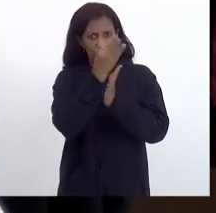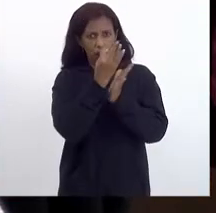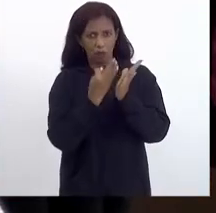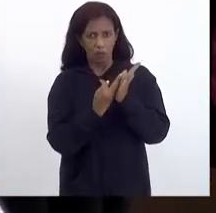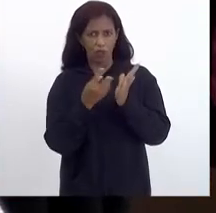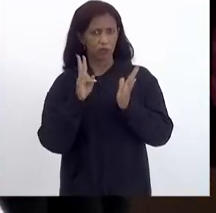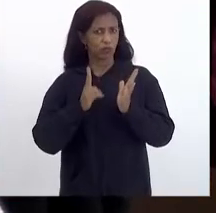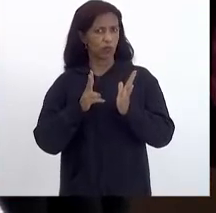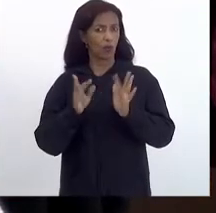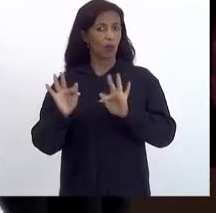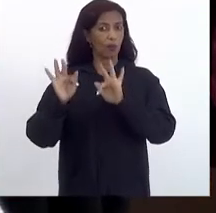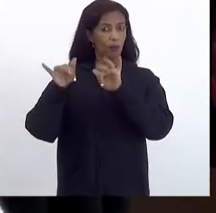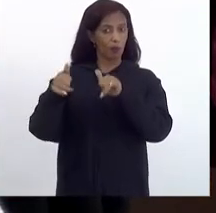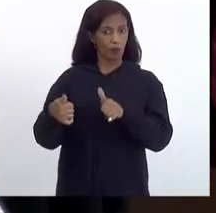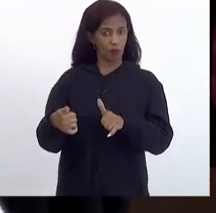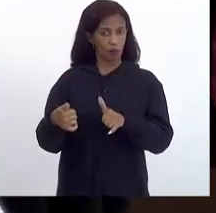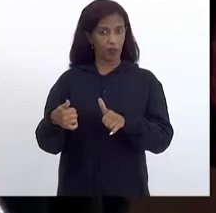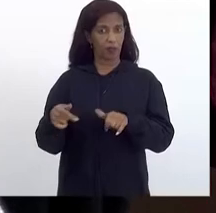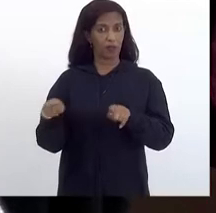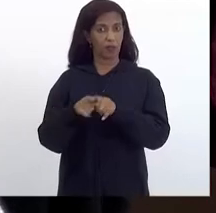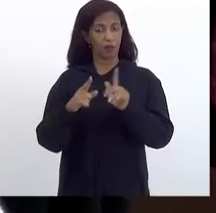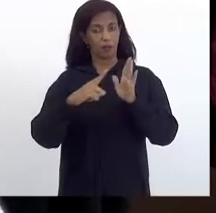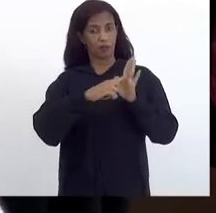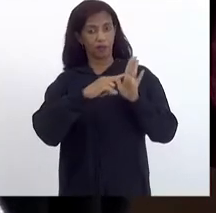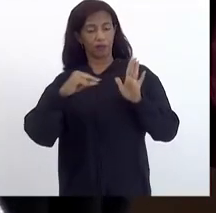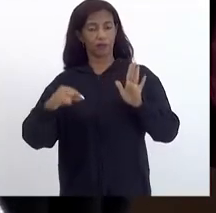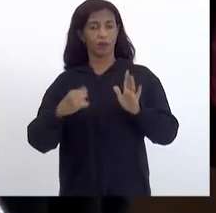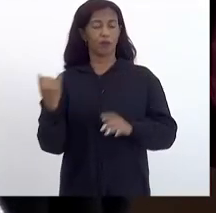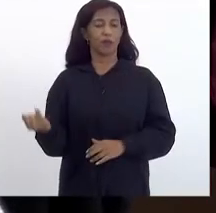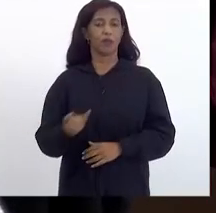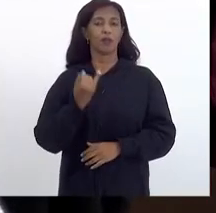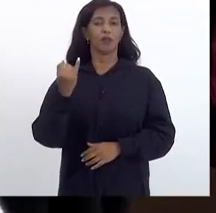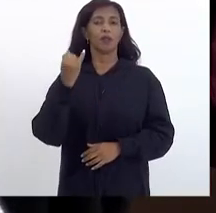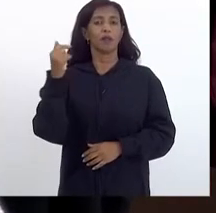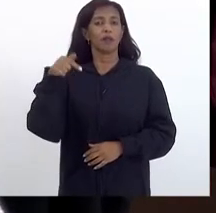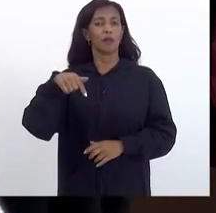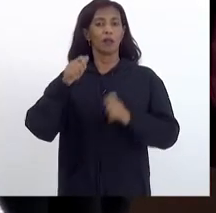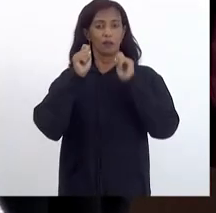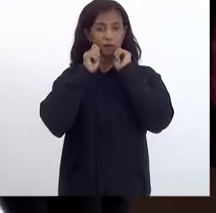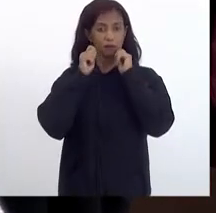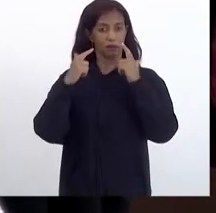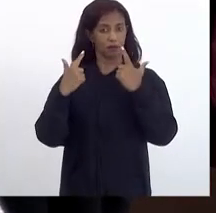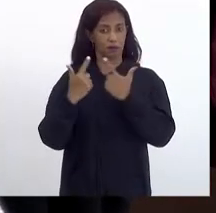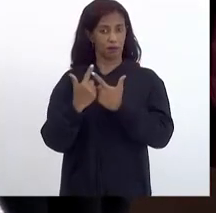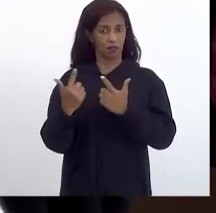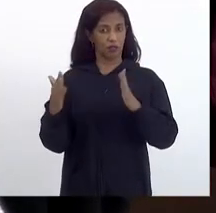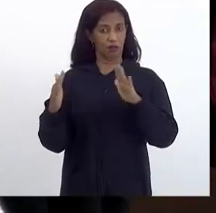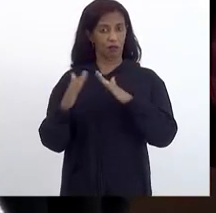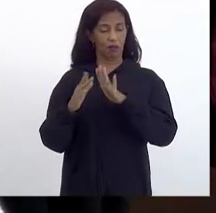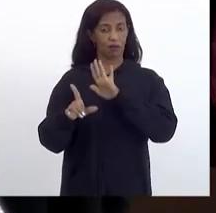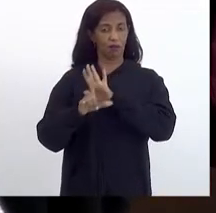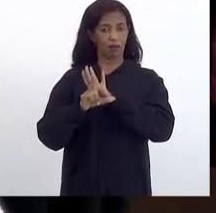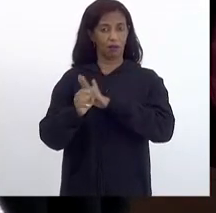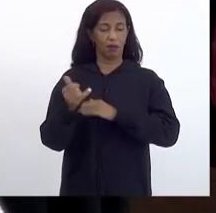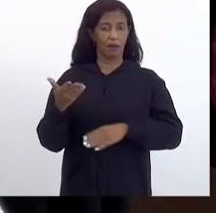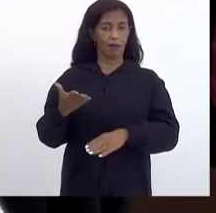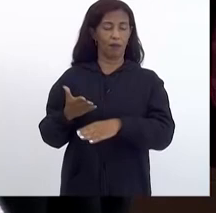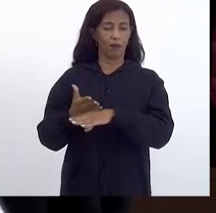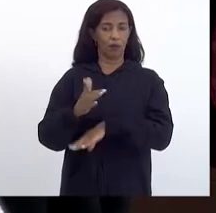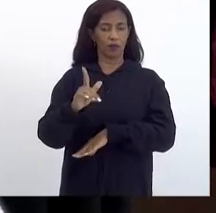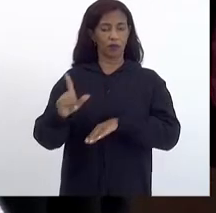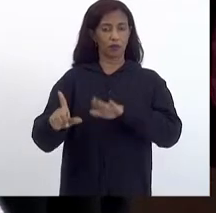Por fim, cabe destacar a importante atuação desta Casa de Leis na aprovação de legislações